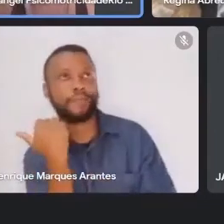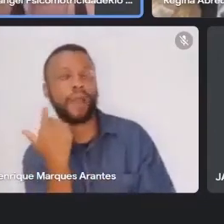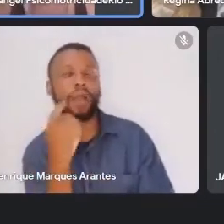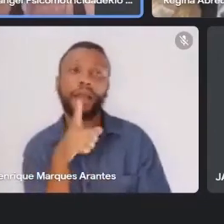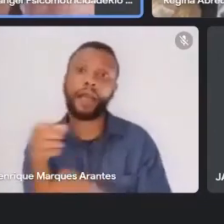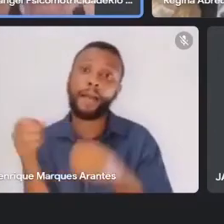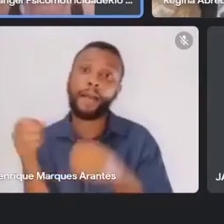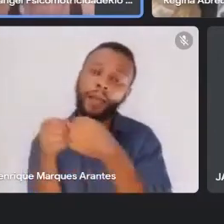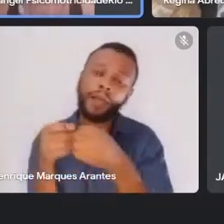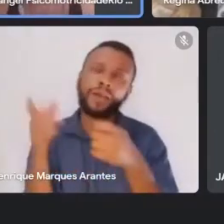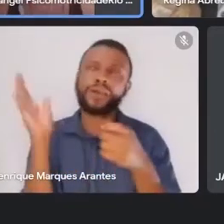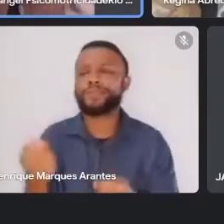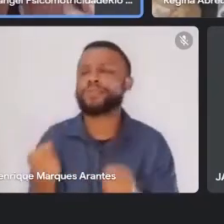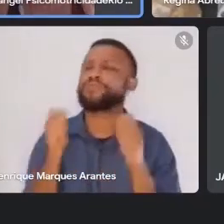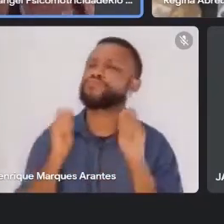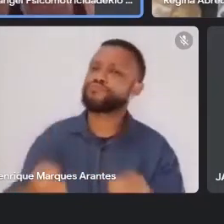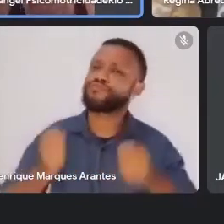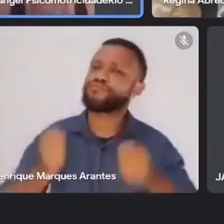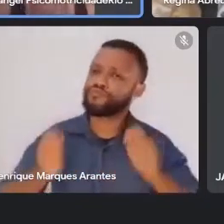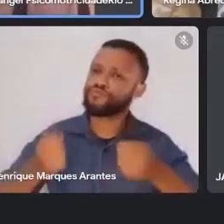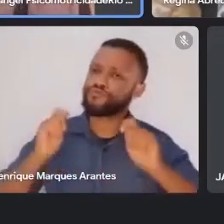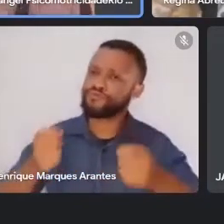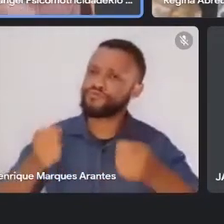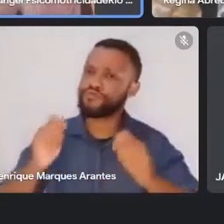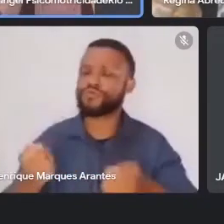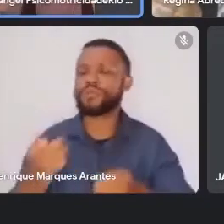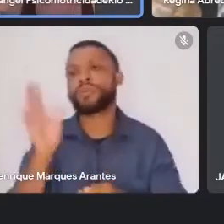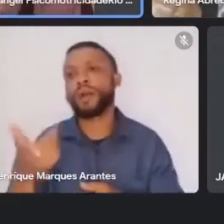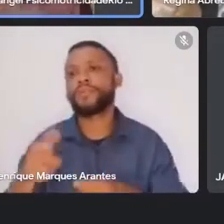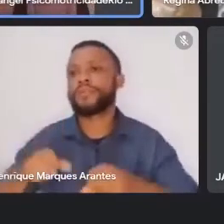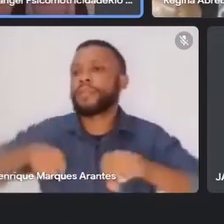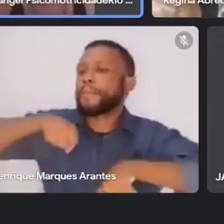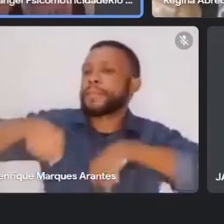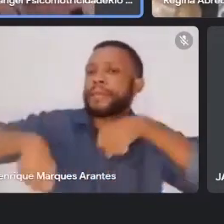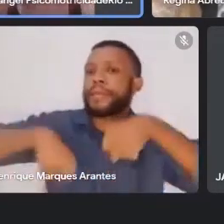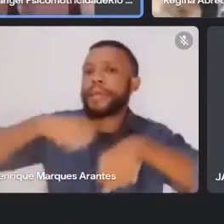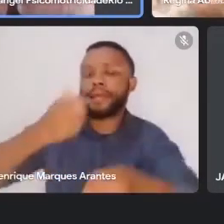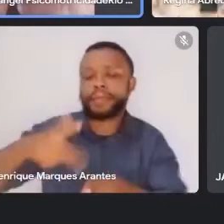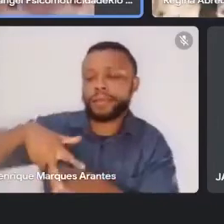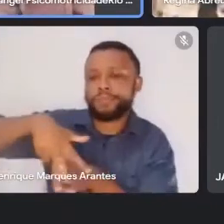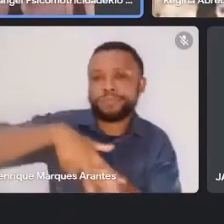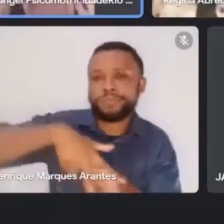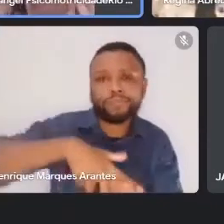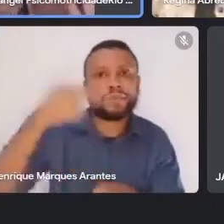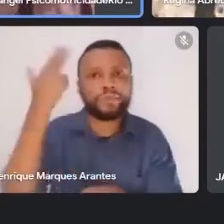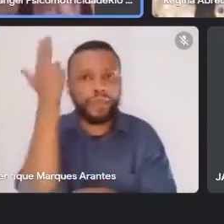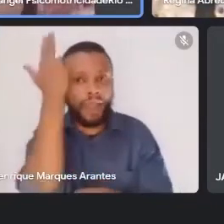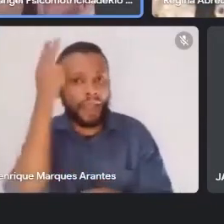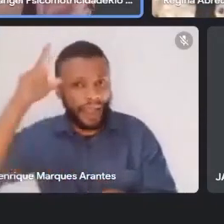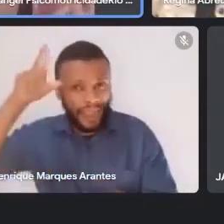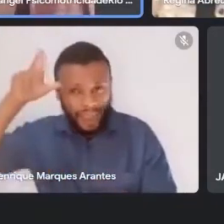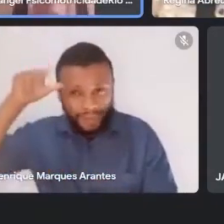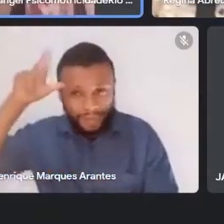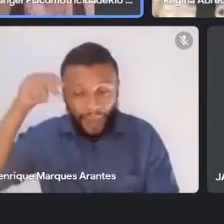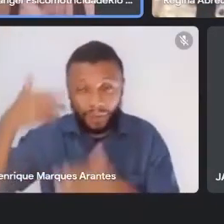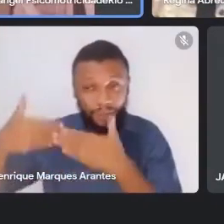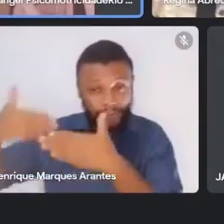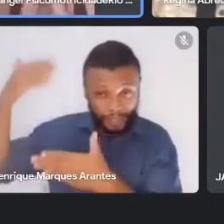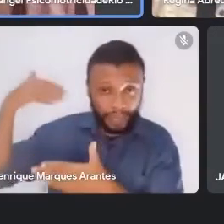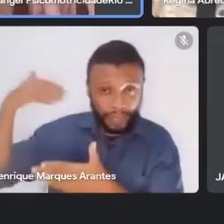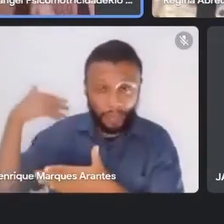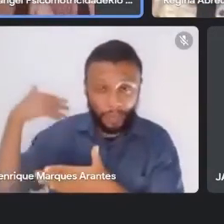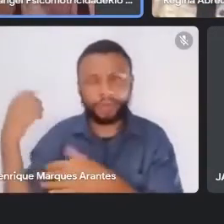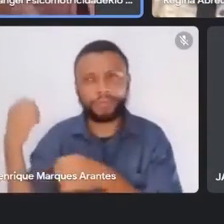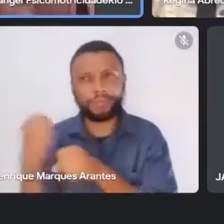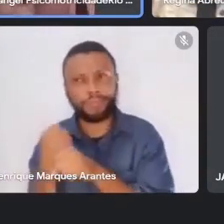charrete, eu fui na garupa de bicicleta, eu fui de cavalo, fui naquela época, faz uns 20 e